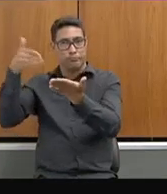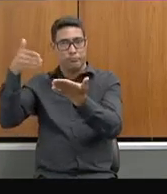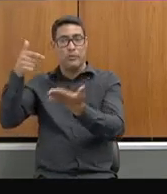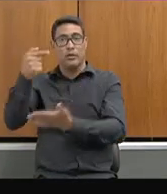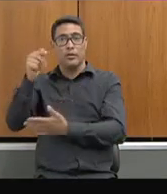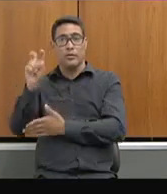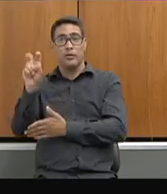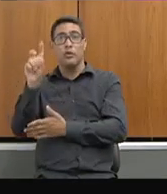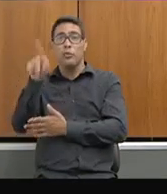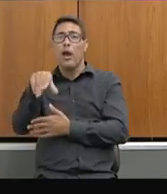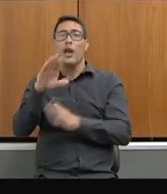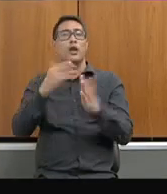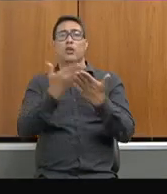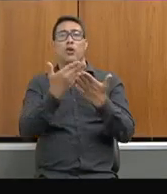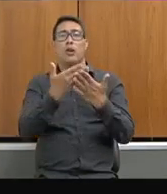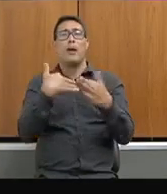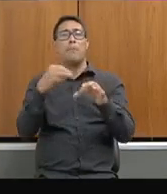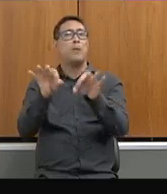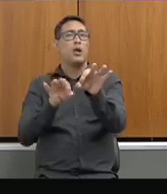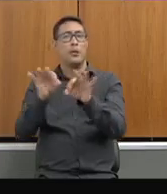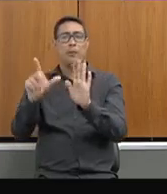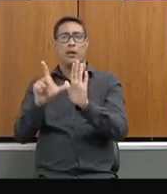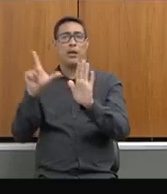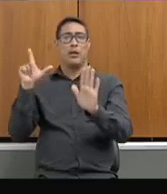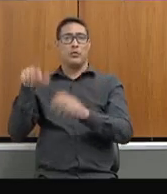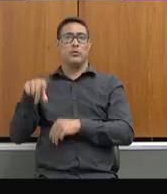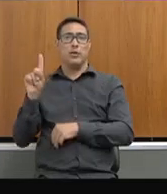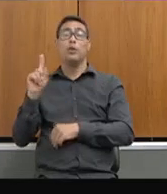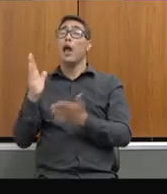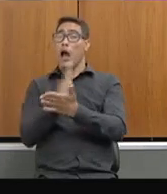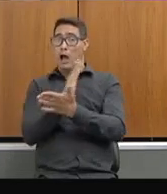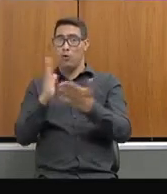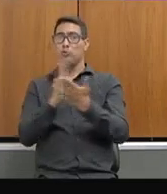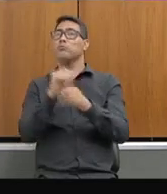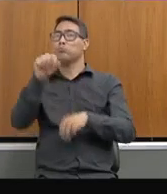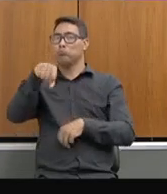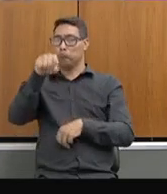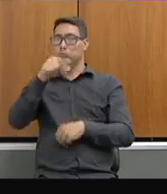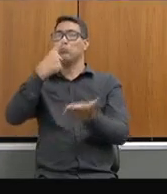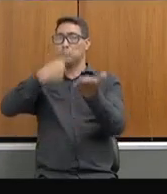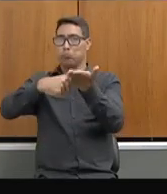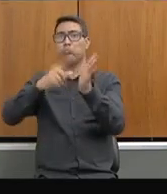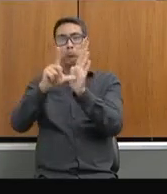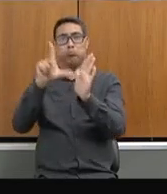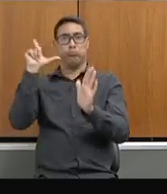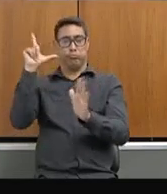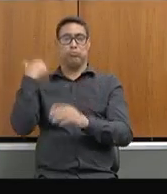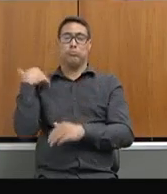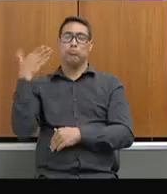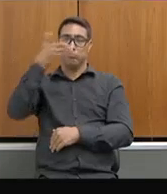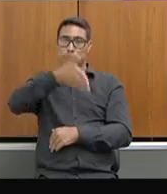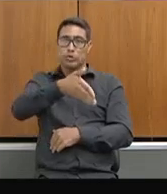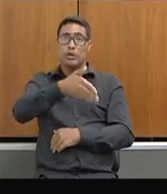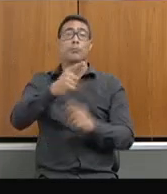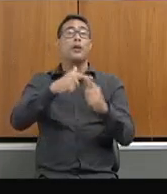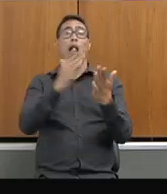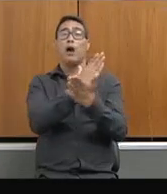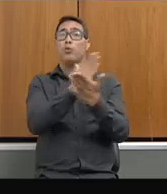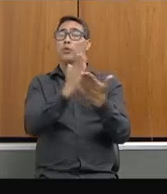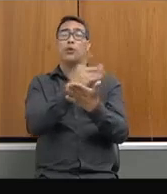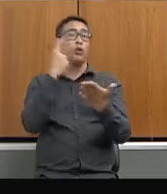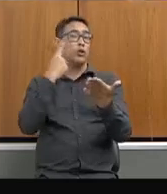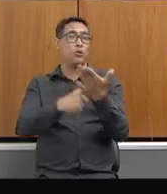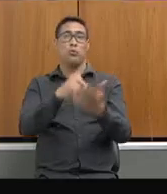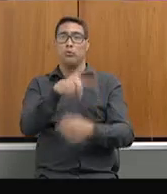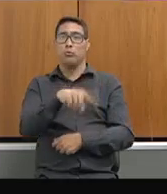programadas. Claro que temos algumas visitas que são, programadas, mas temos visitas que não são programadas, que